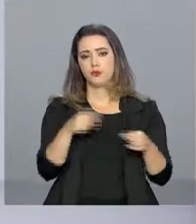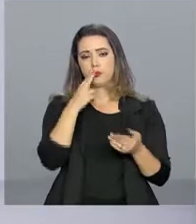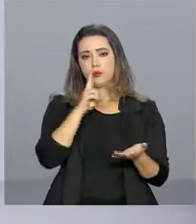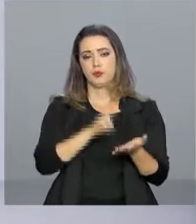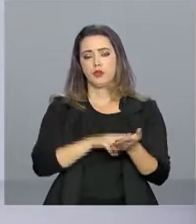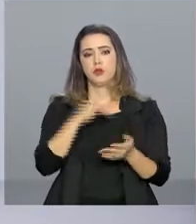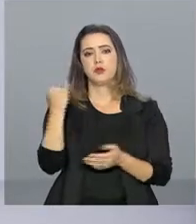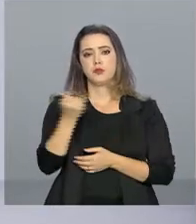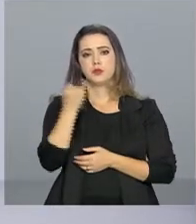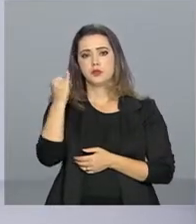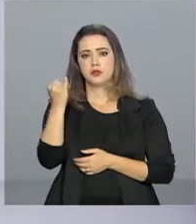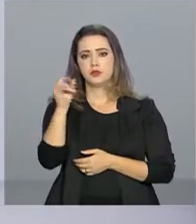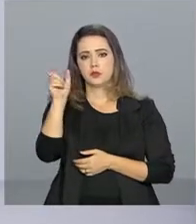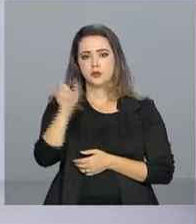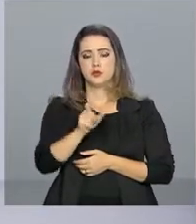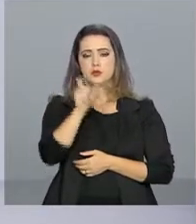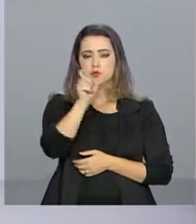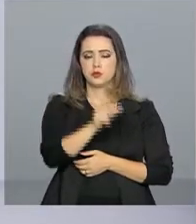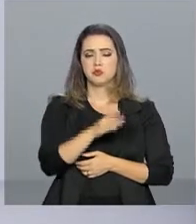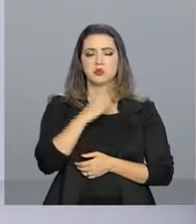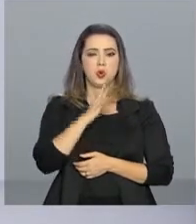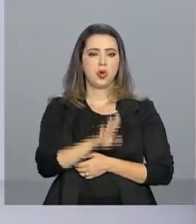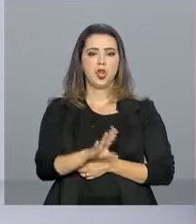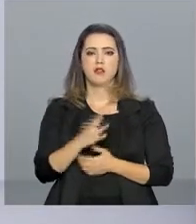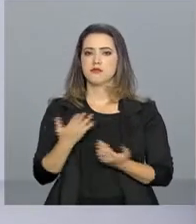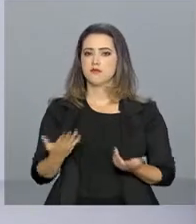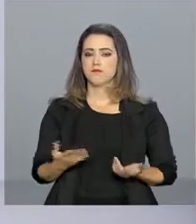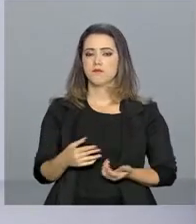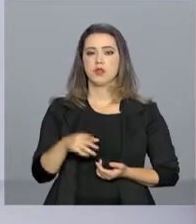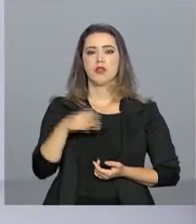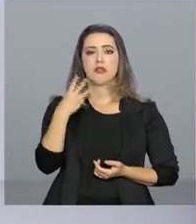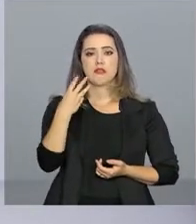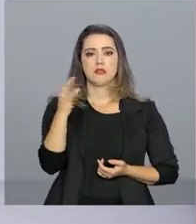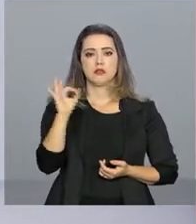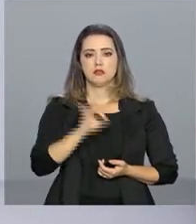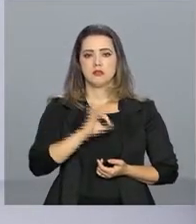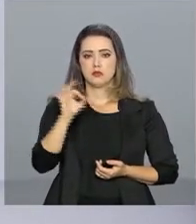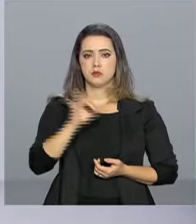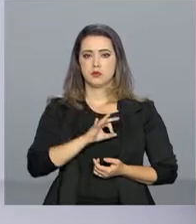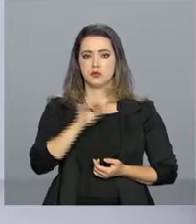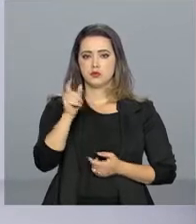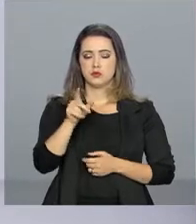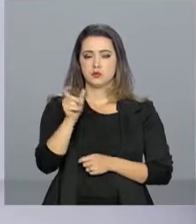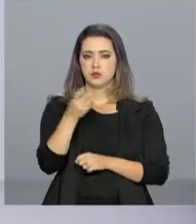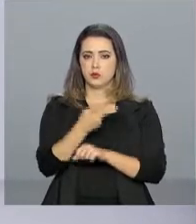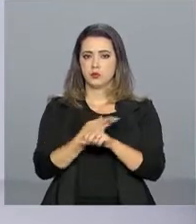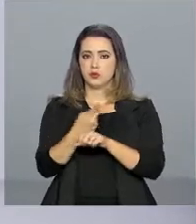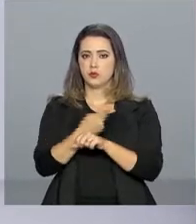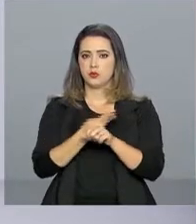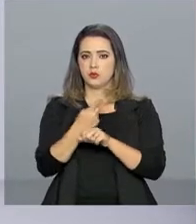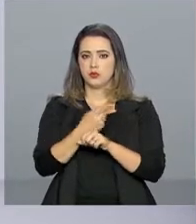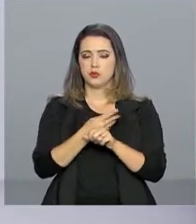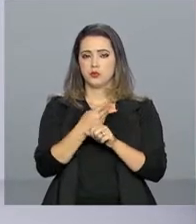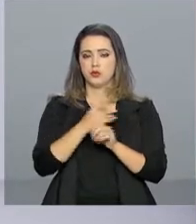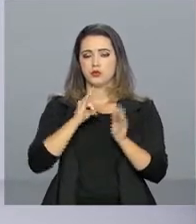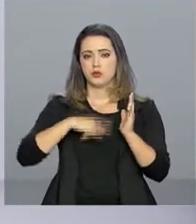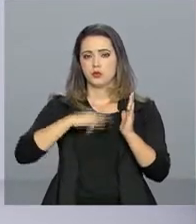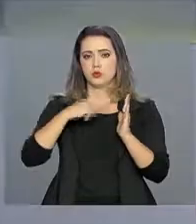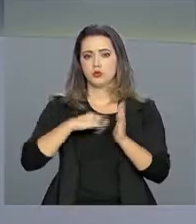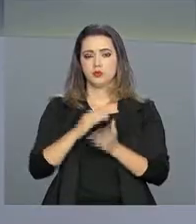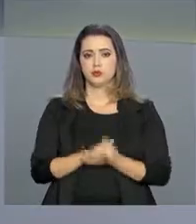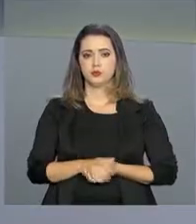é um serviço importante dos correios, que pouca gente conhece. Menos de 3% dos donos procuram o documento extraviado.